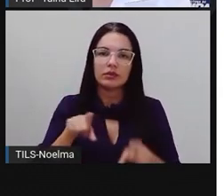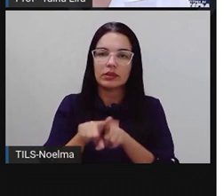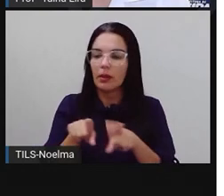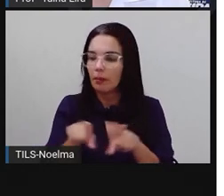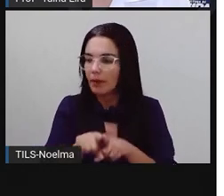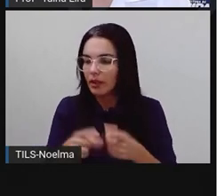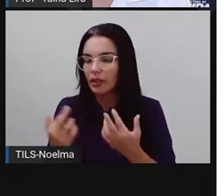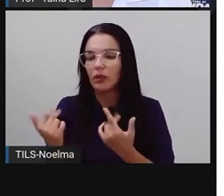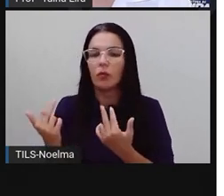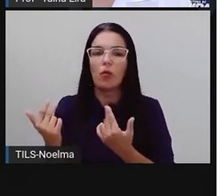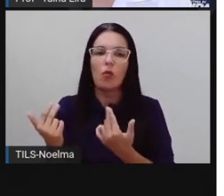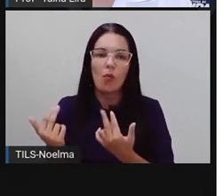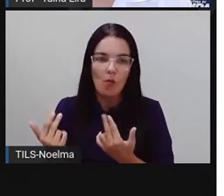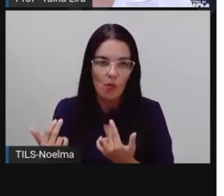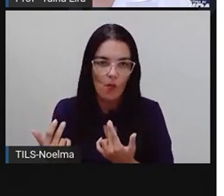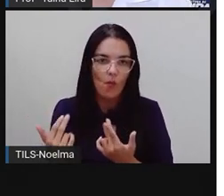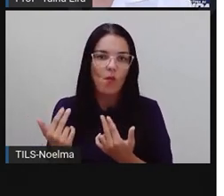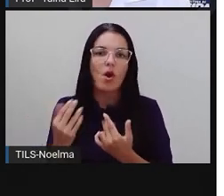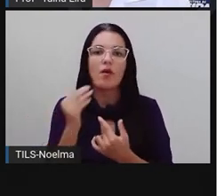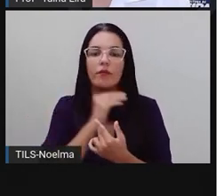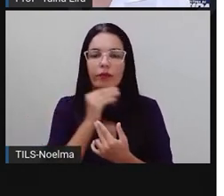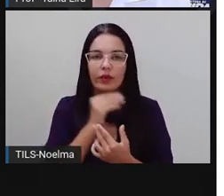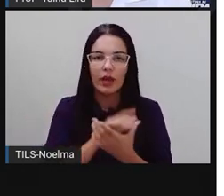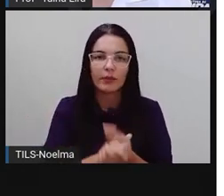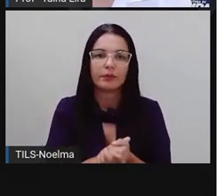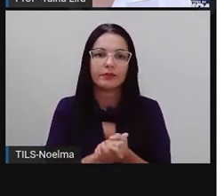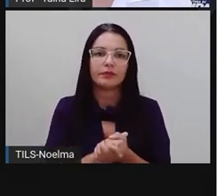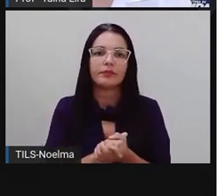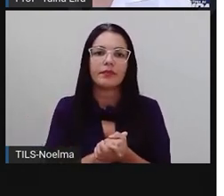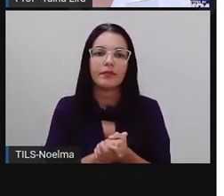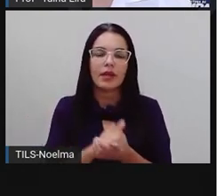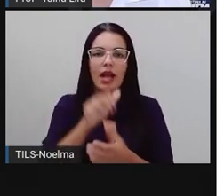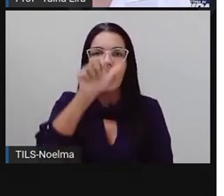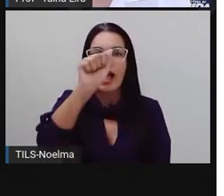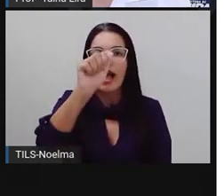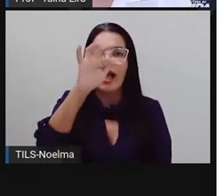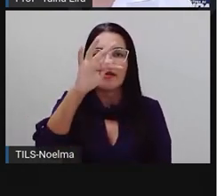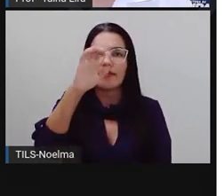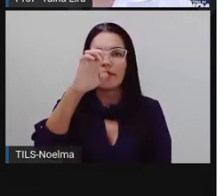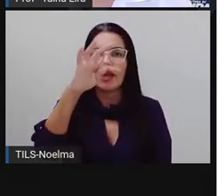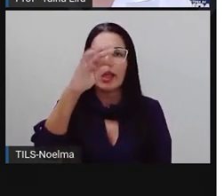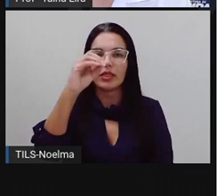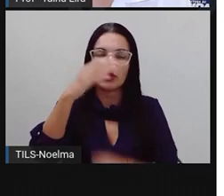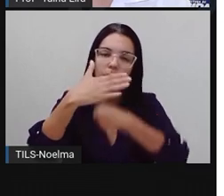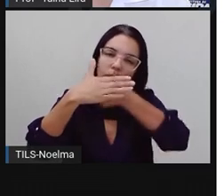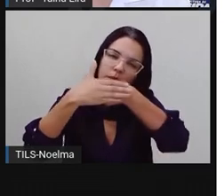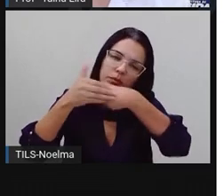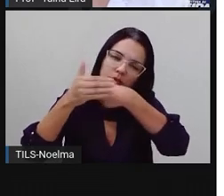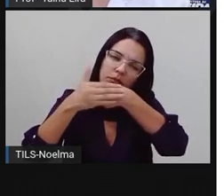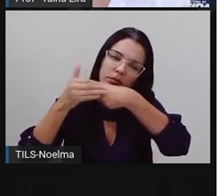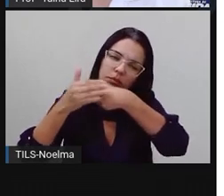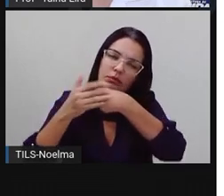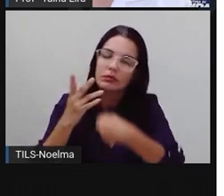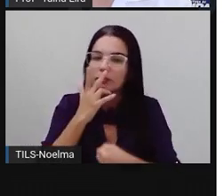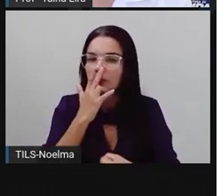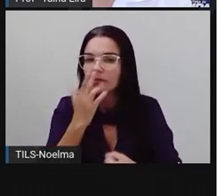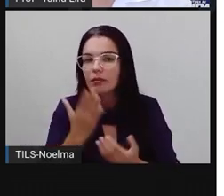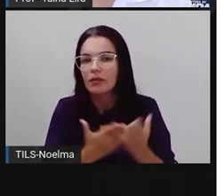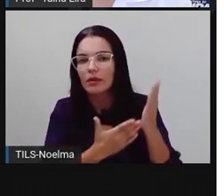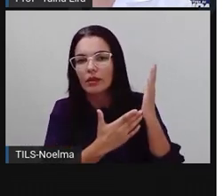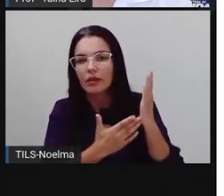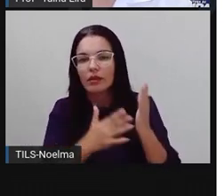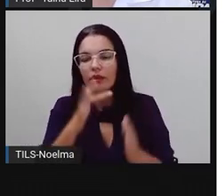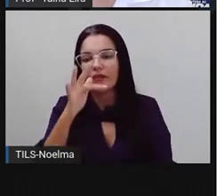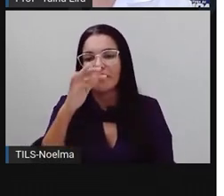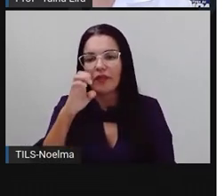situação, ó. É uma sílaba mais fraca. Afeto. Afeto. A sílaba mais